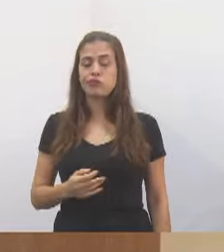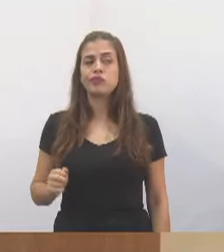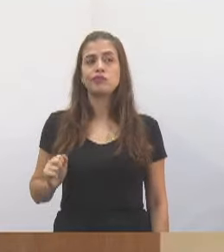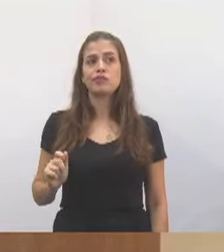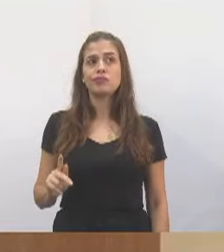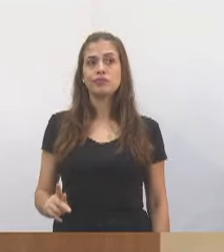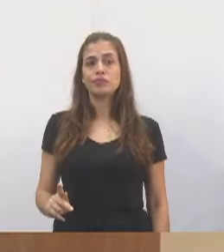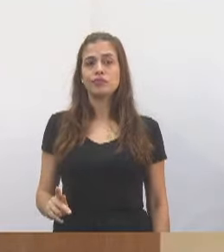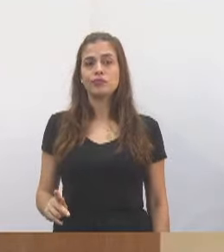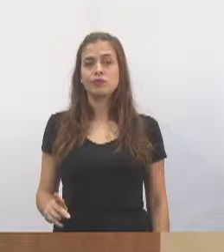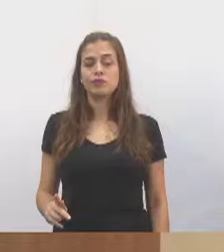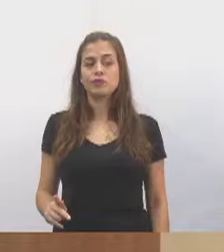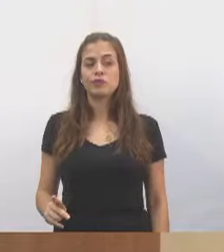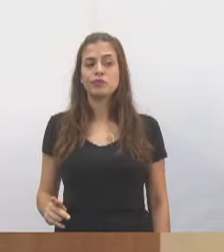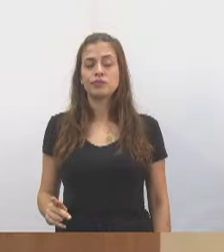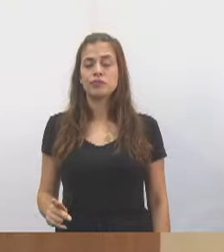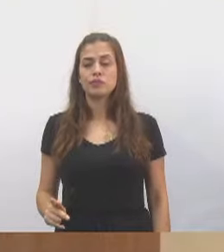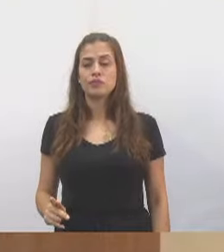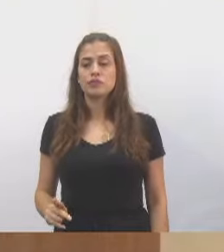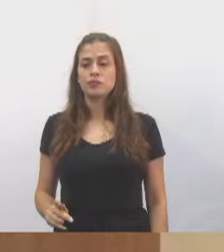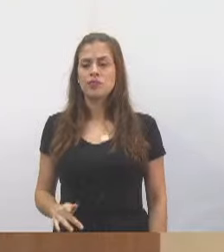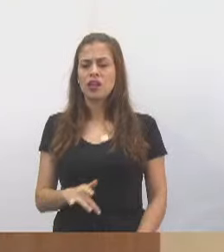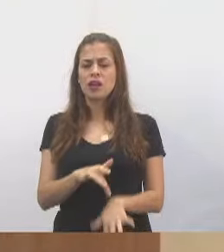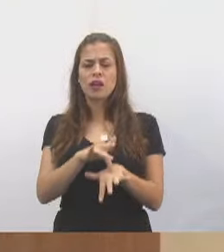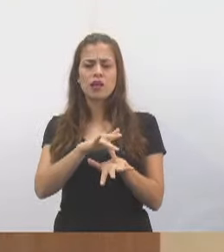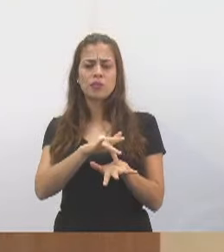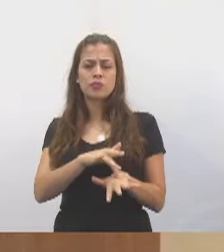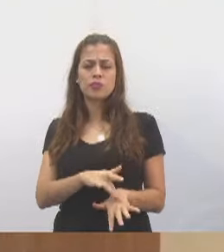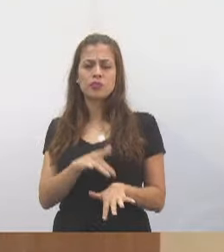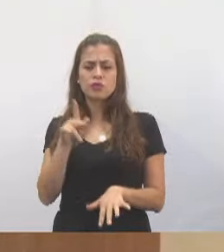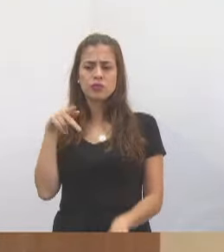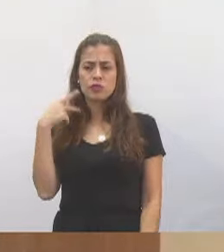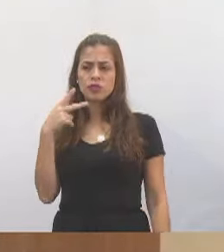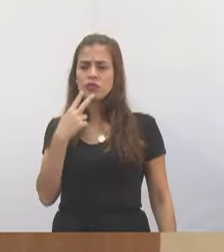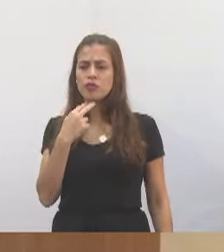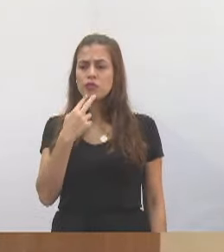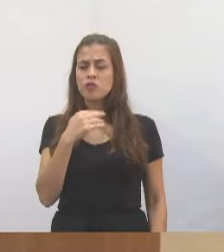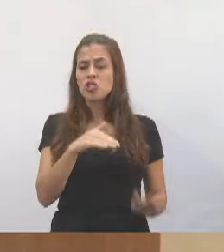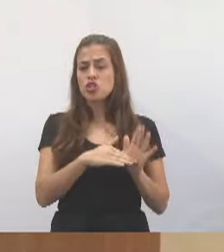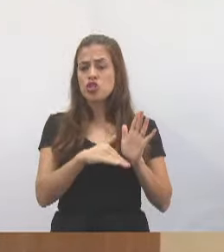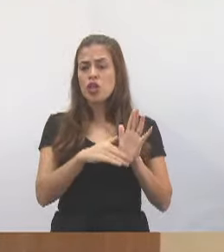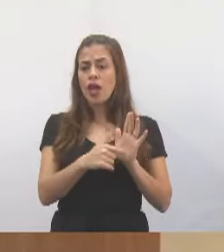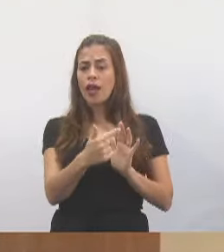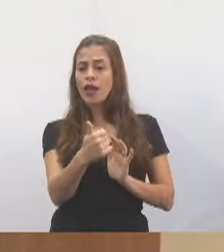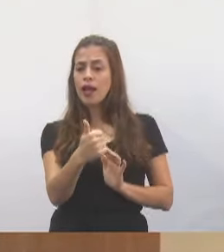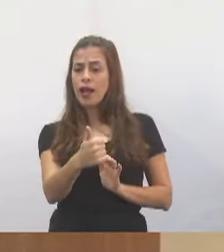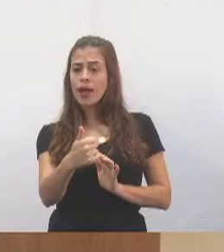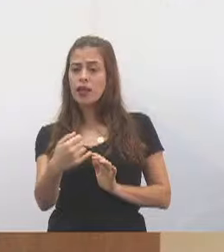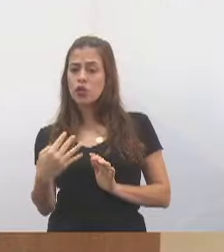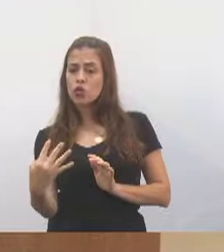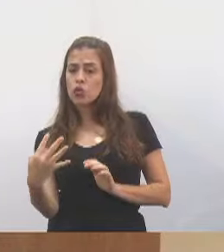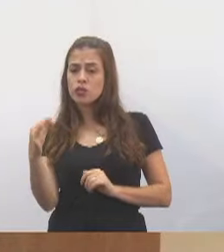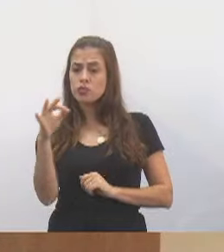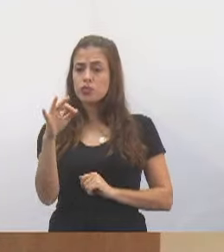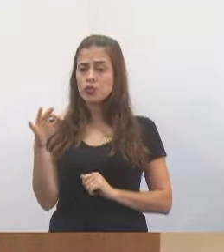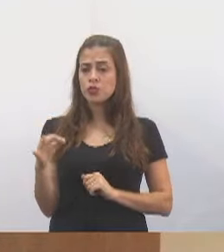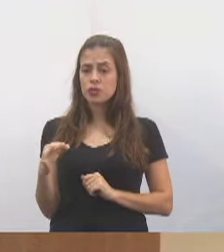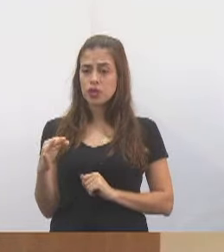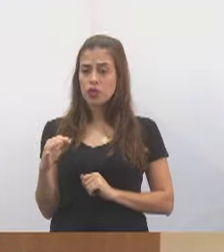aposentadas. Absurdo, vereador Valmir, descontar 14% dos aposentados e aposentadas.